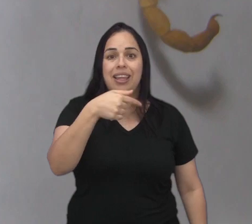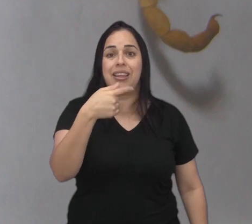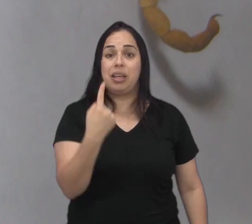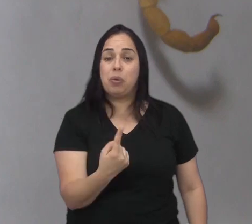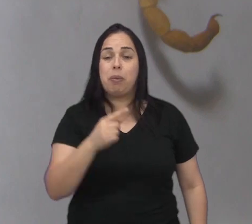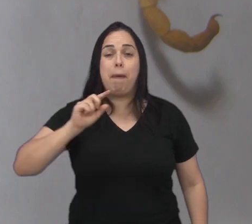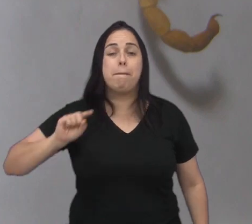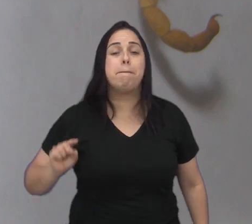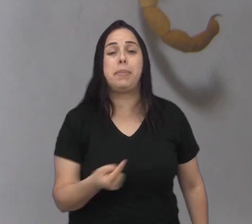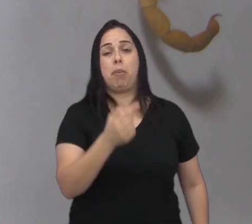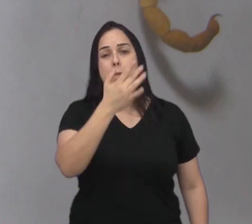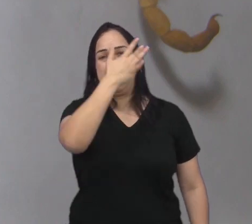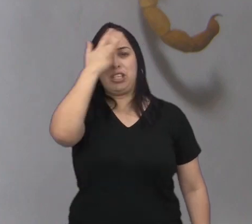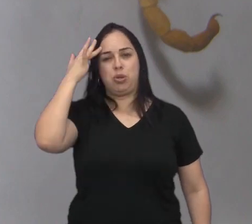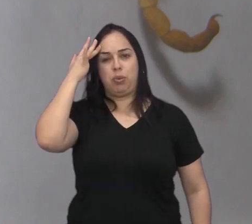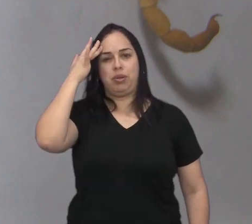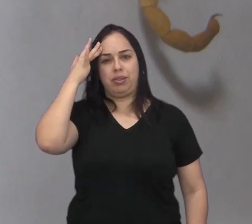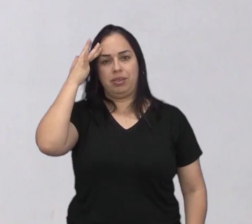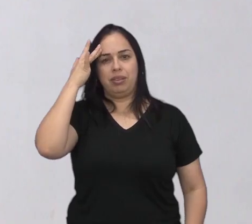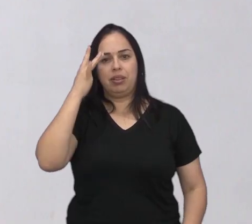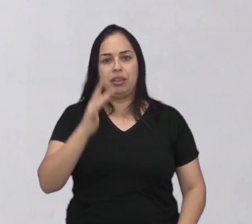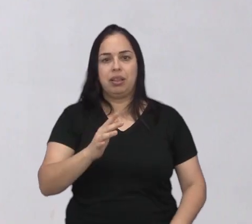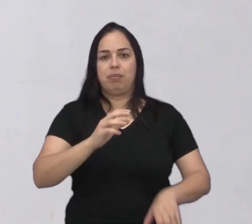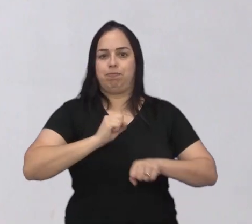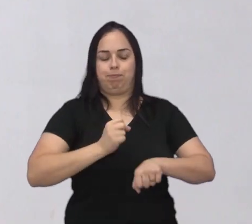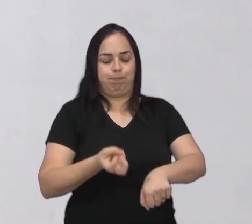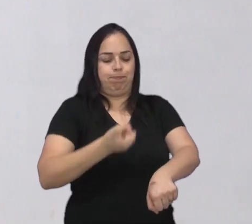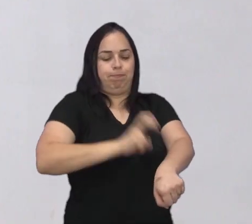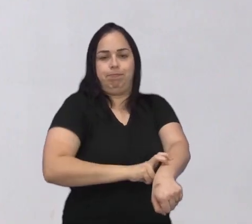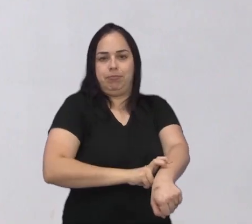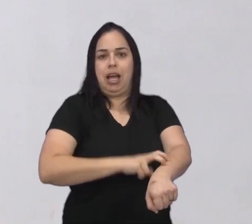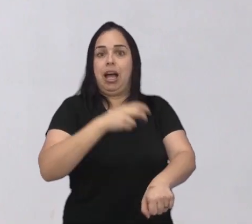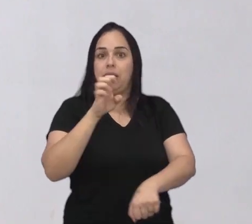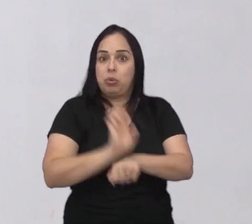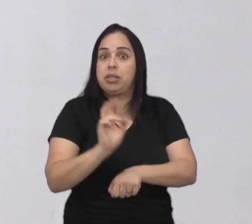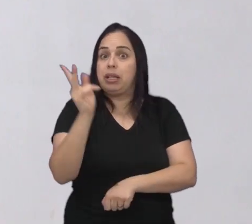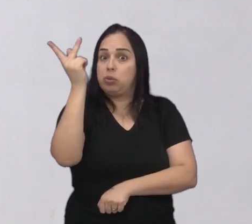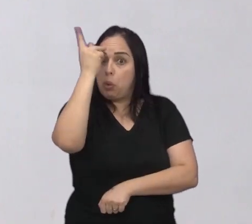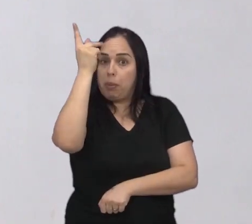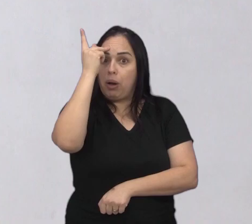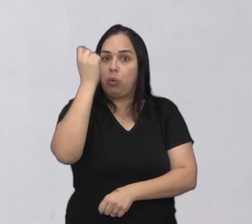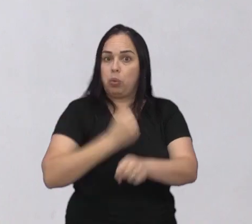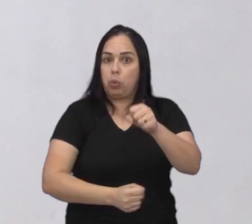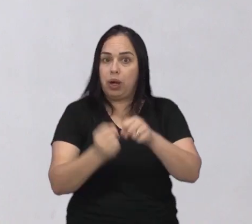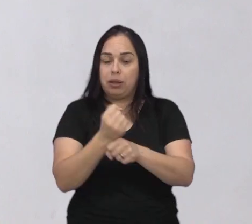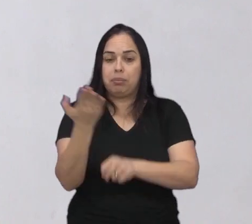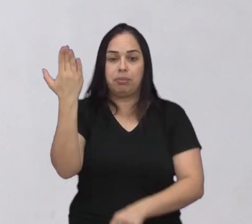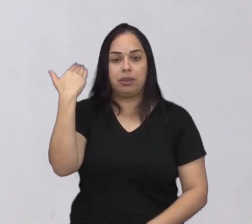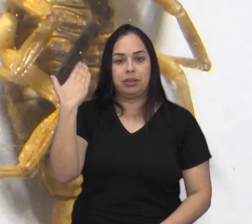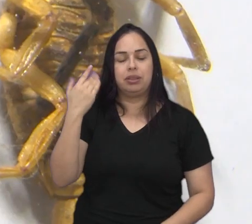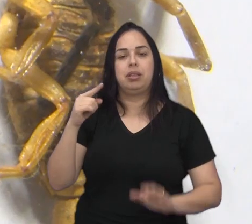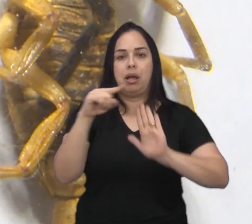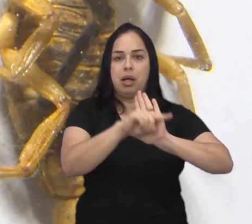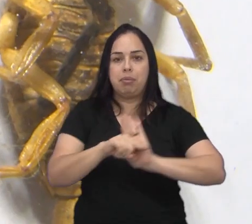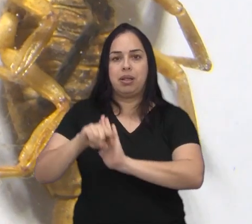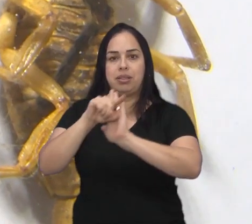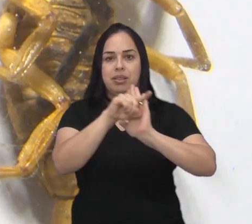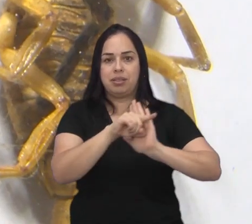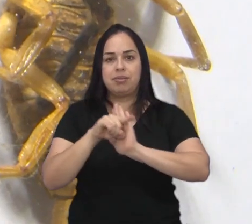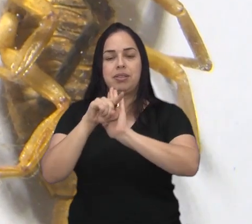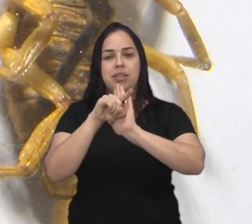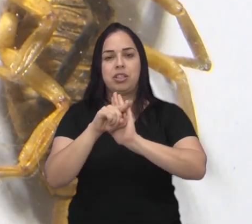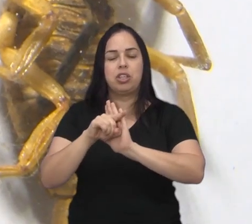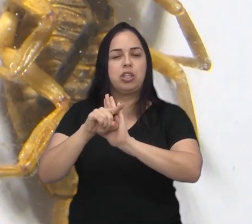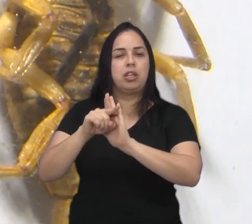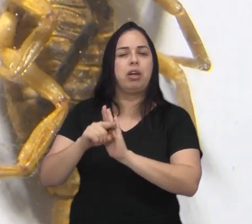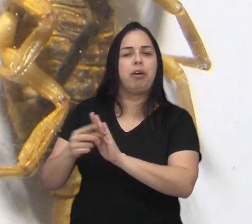71 mil pessoas envolvidas em acidentes com animais peçonhentos no estado de São Paulo em 2023. Os dados são